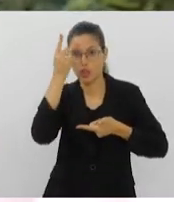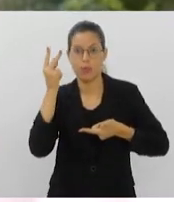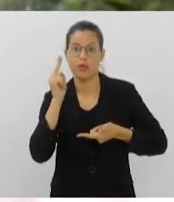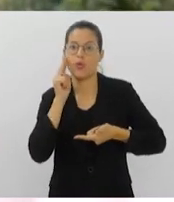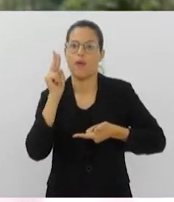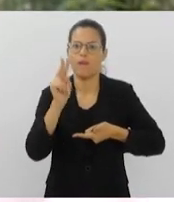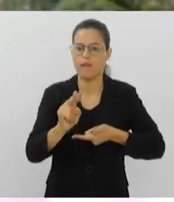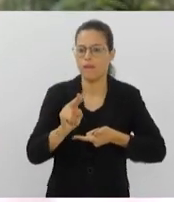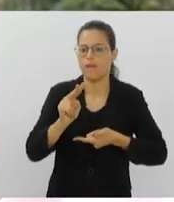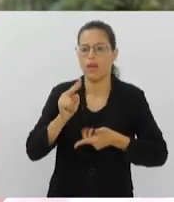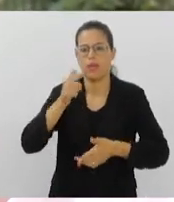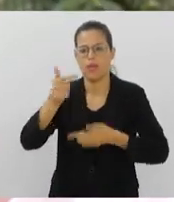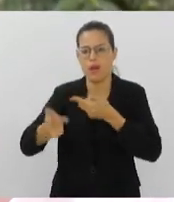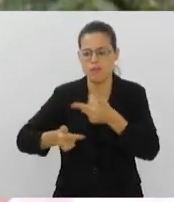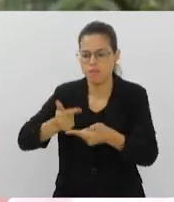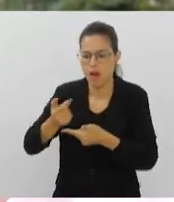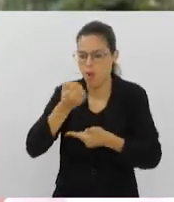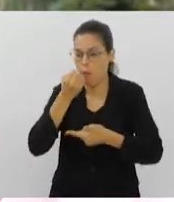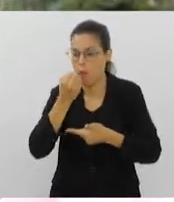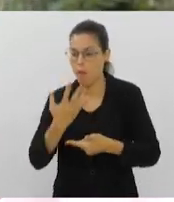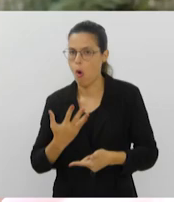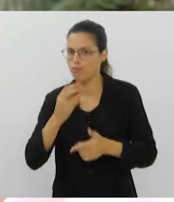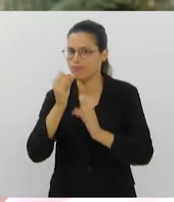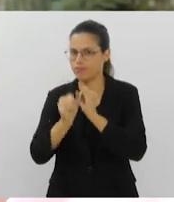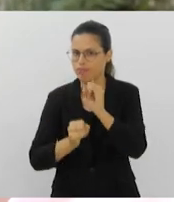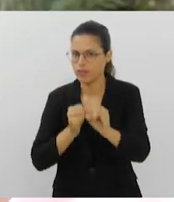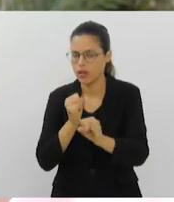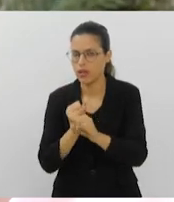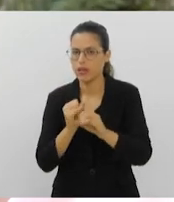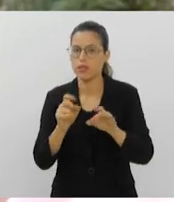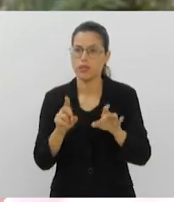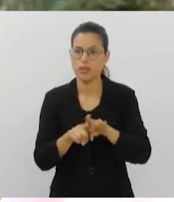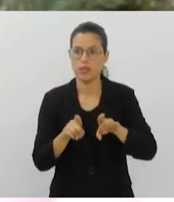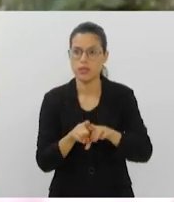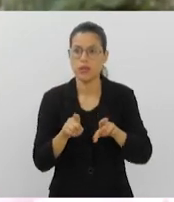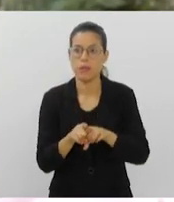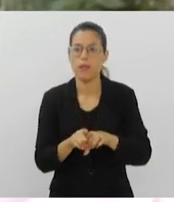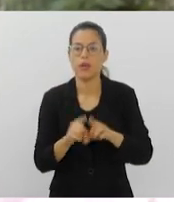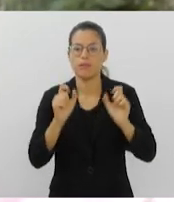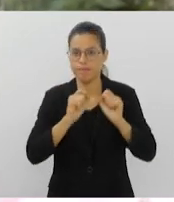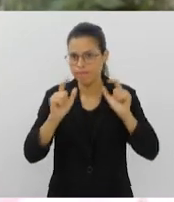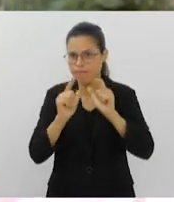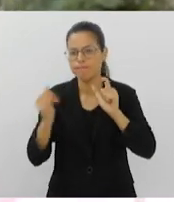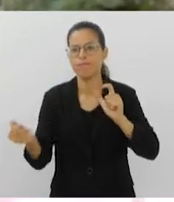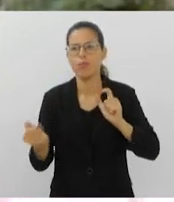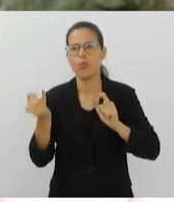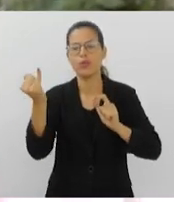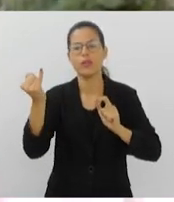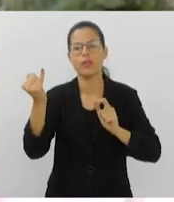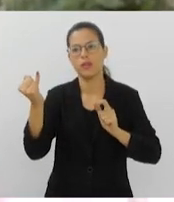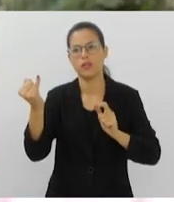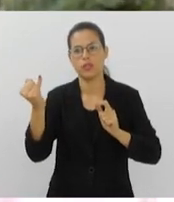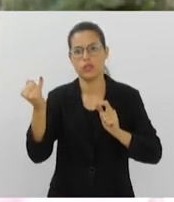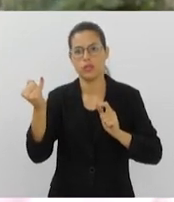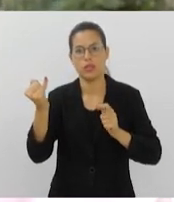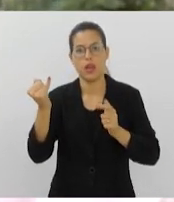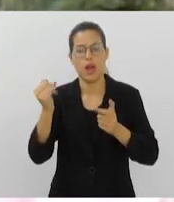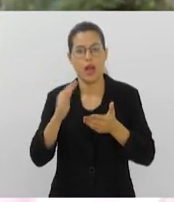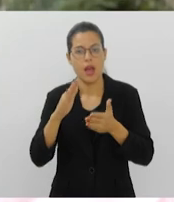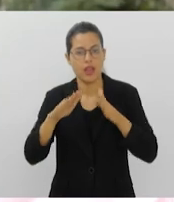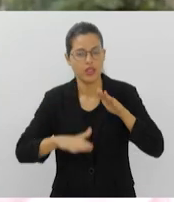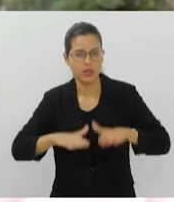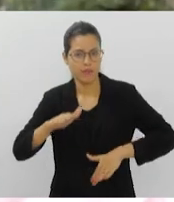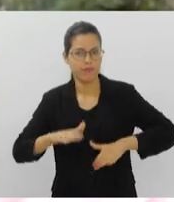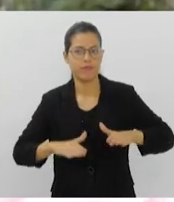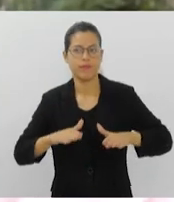vantajosas na internet. Ou é muito comum também, acho que esse alerta é importantíssimo que seja feito. Muitas vezes, para além da